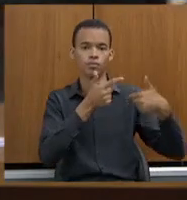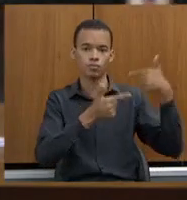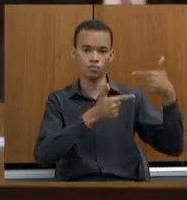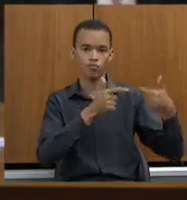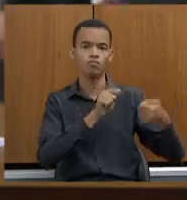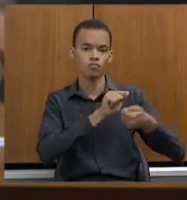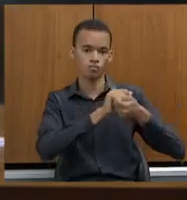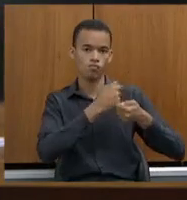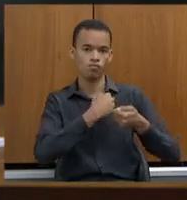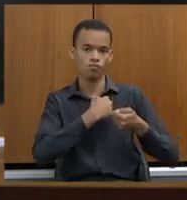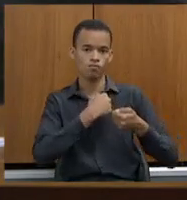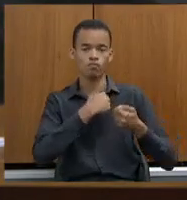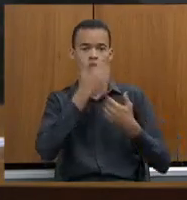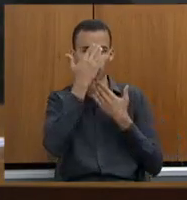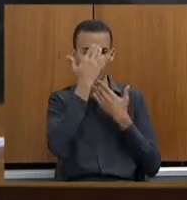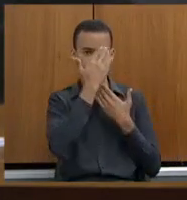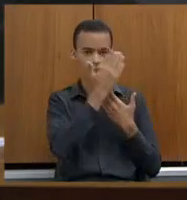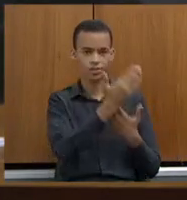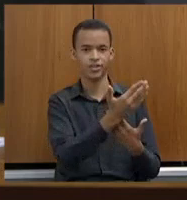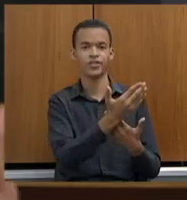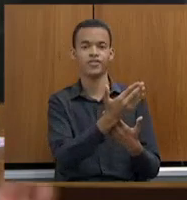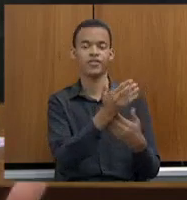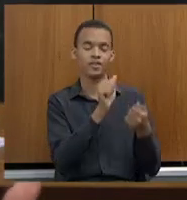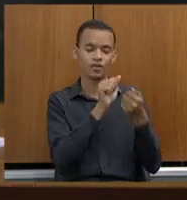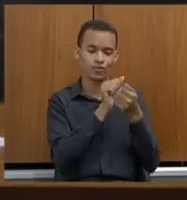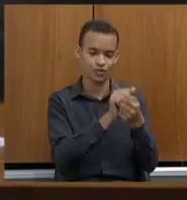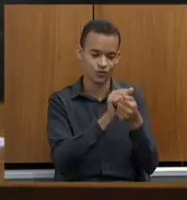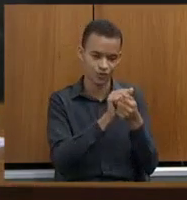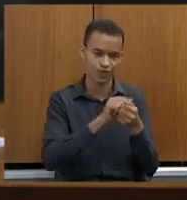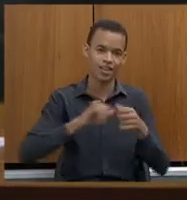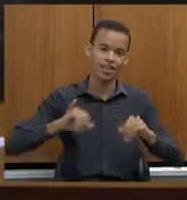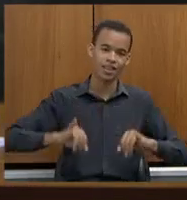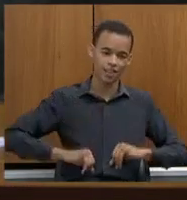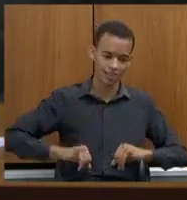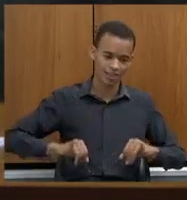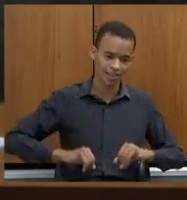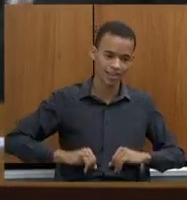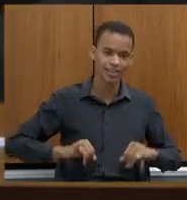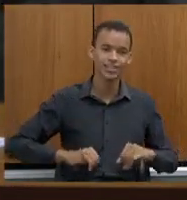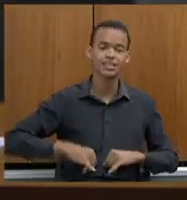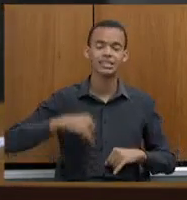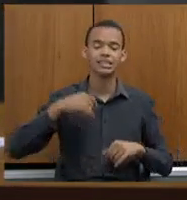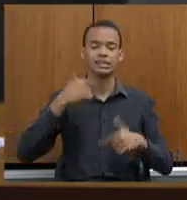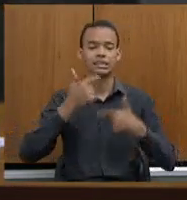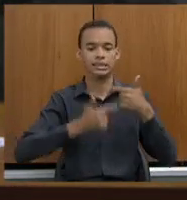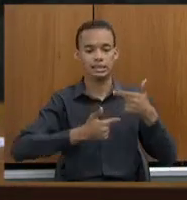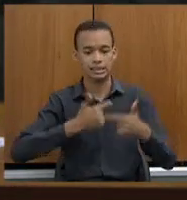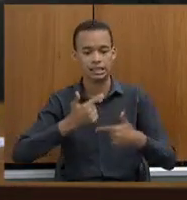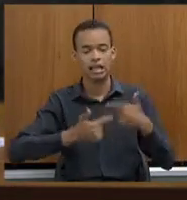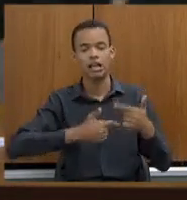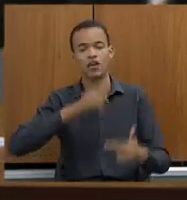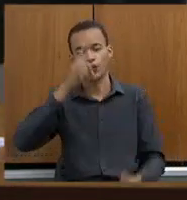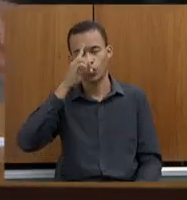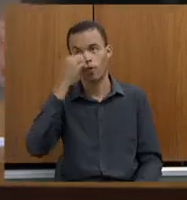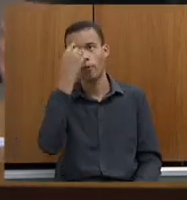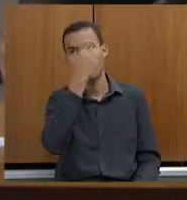têm sofrido comigo. A média de 16 horas diárias não é fácil.